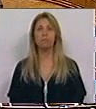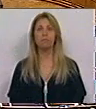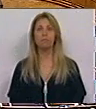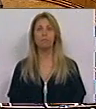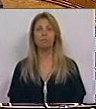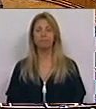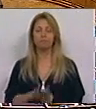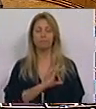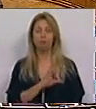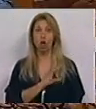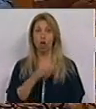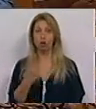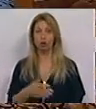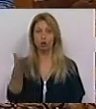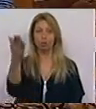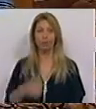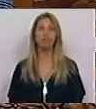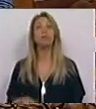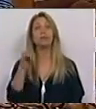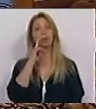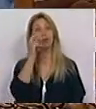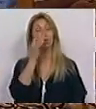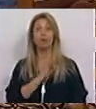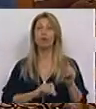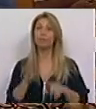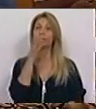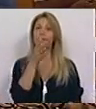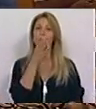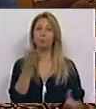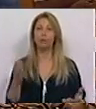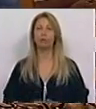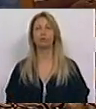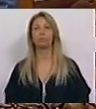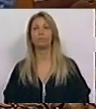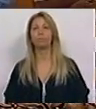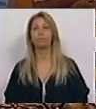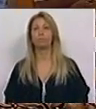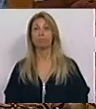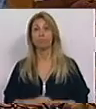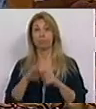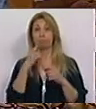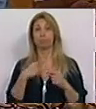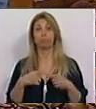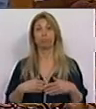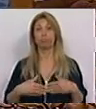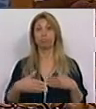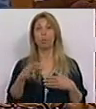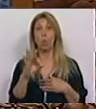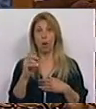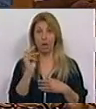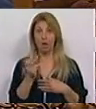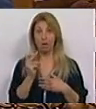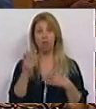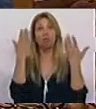Senhor Presidente, Senhoras e Senhores Deputados, Ao longo destes 40 anos de democracia,